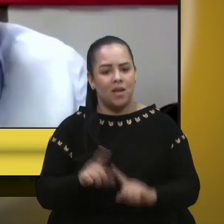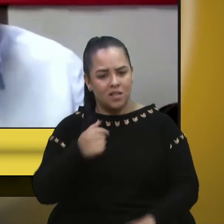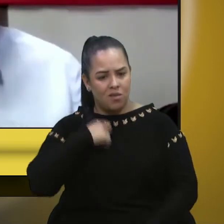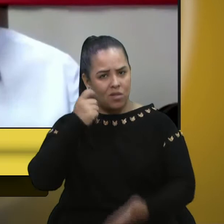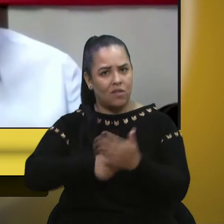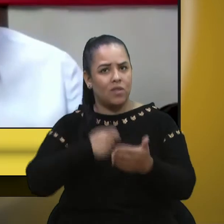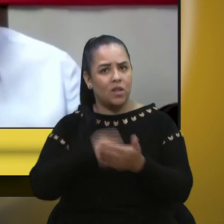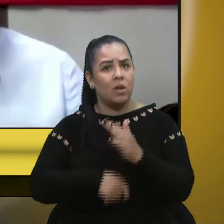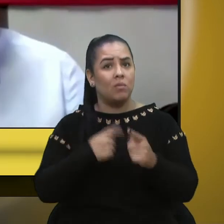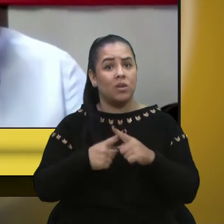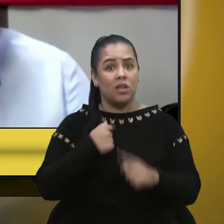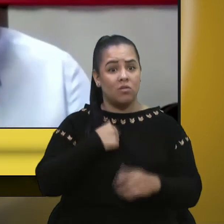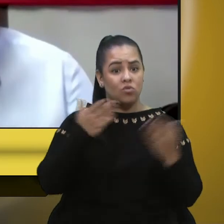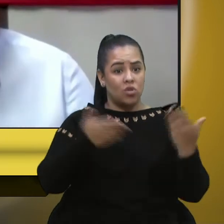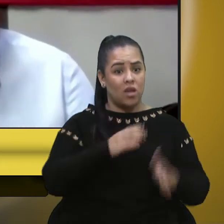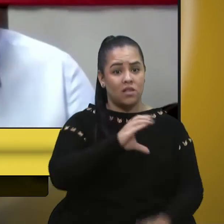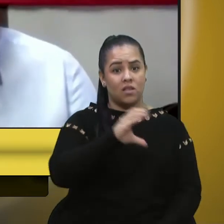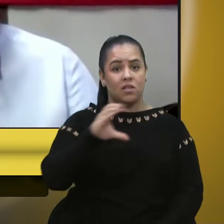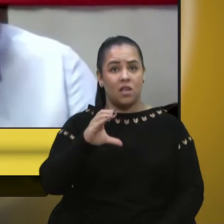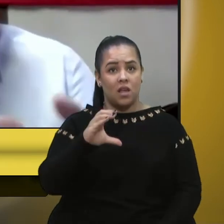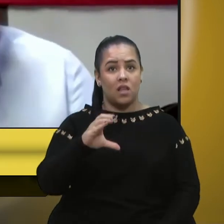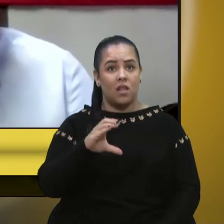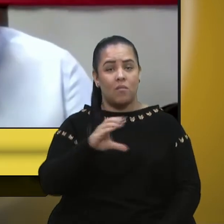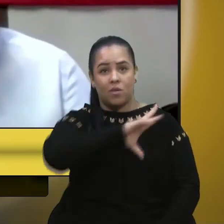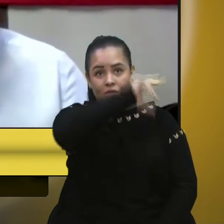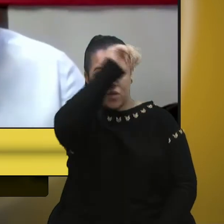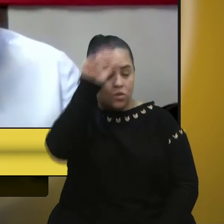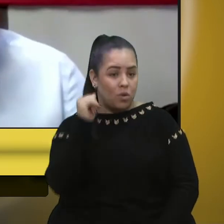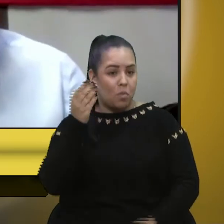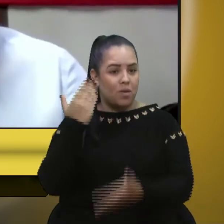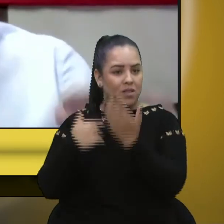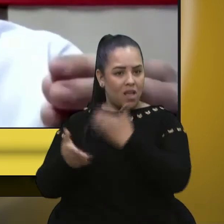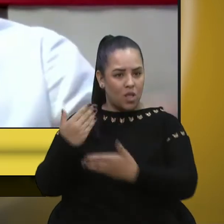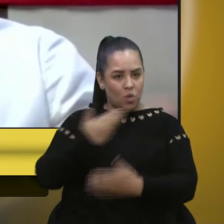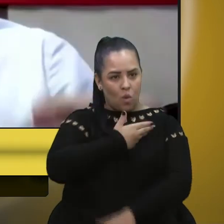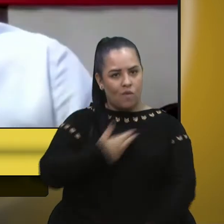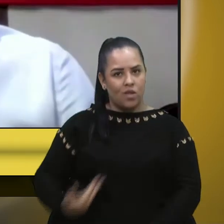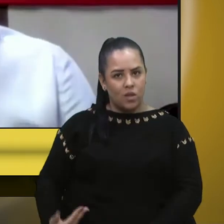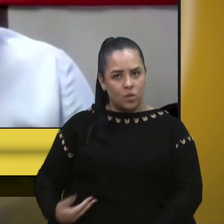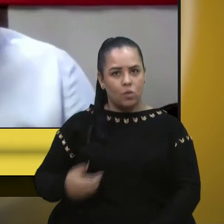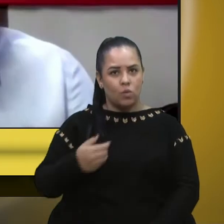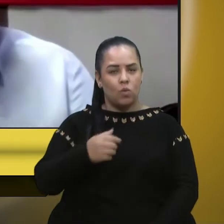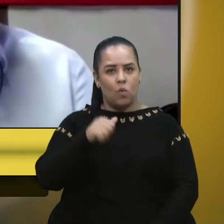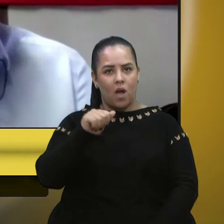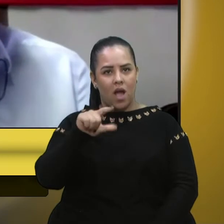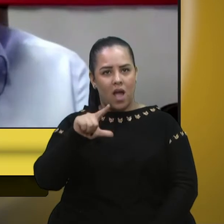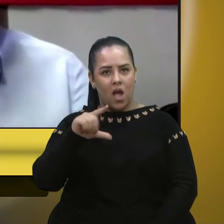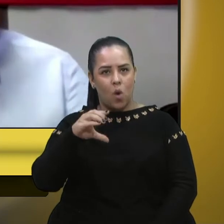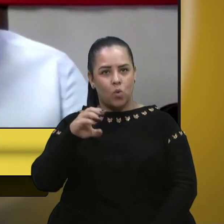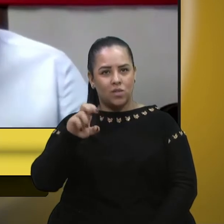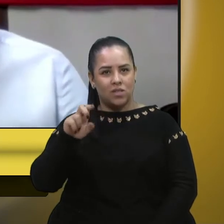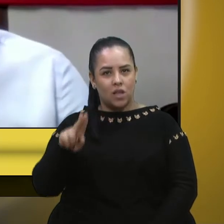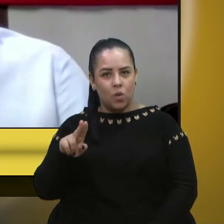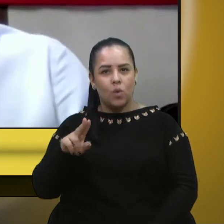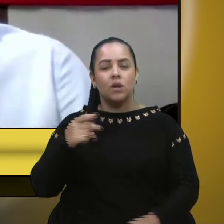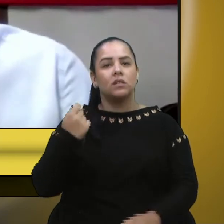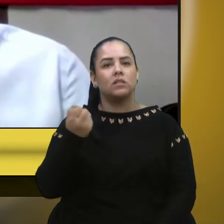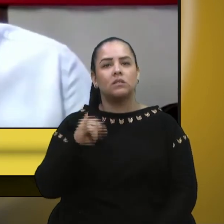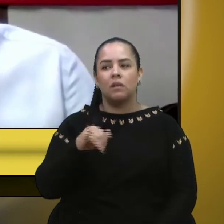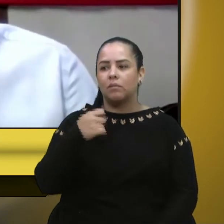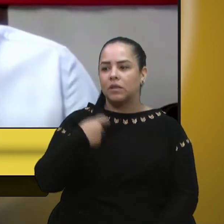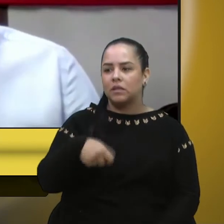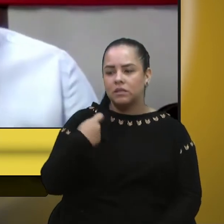porque eu já fui CC na prefeitura e no governo ao seu e eu sei da importância quando se precisa de um serviço ou de algum auxílio em alguma